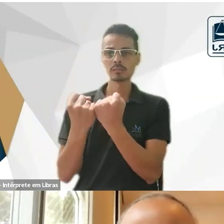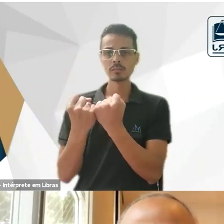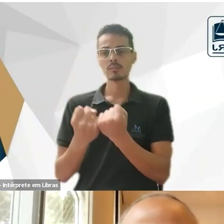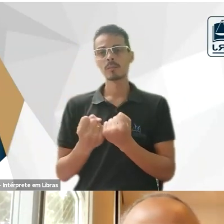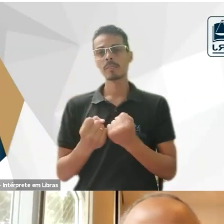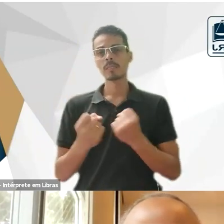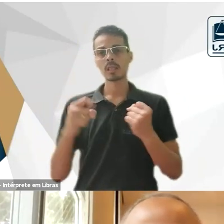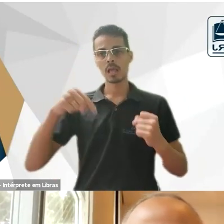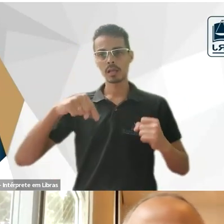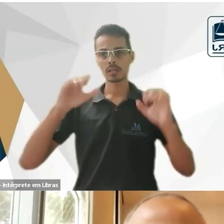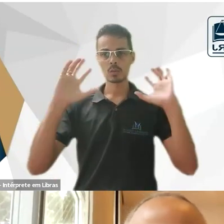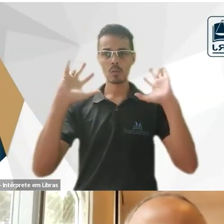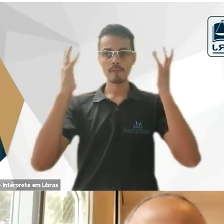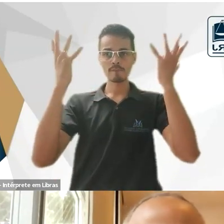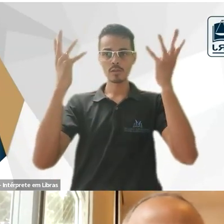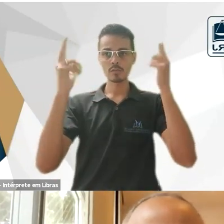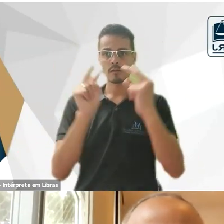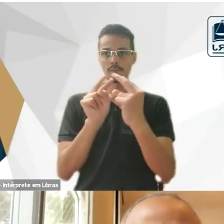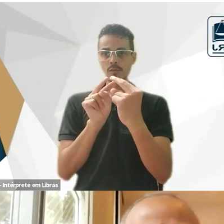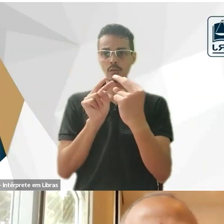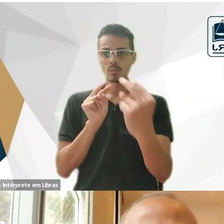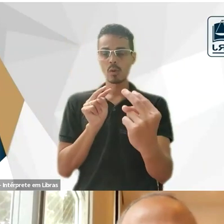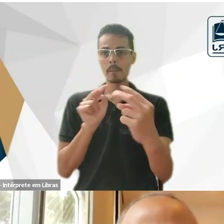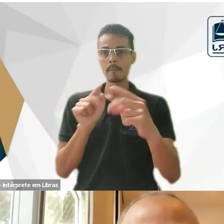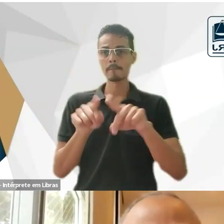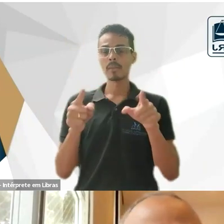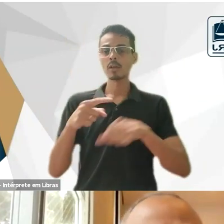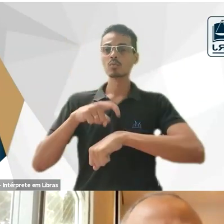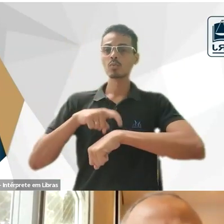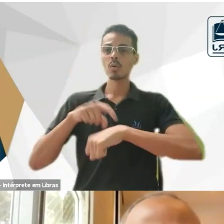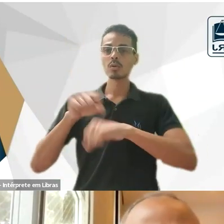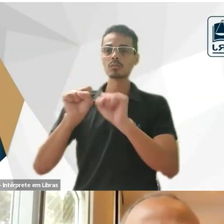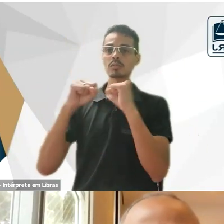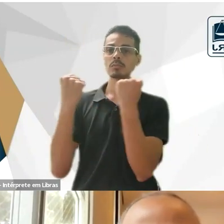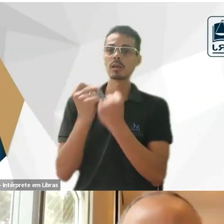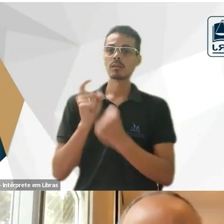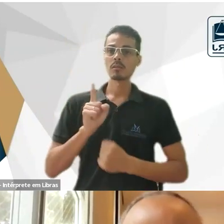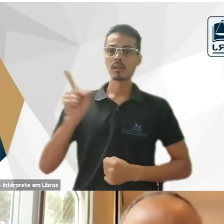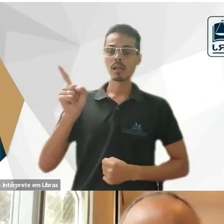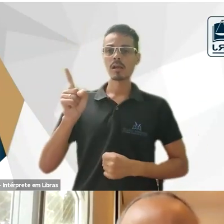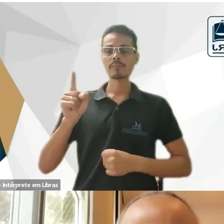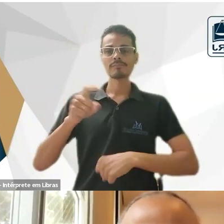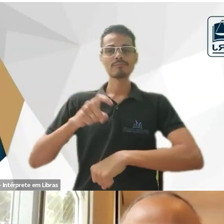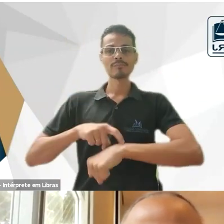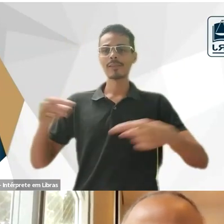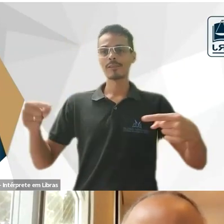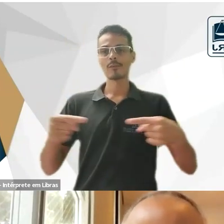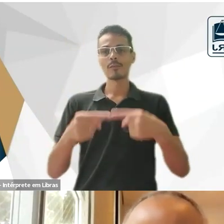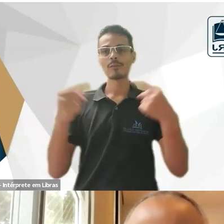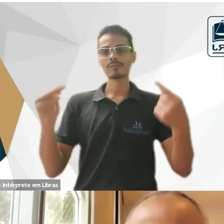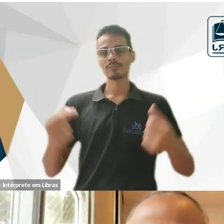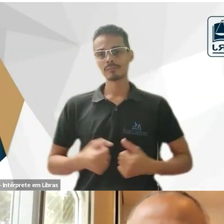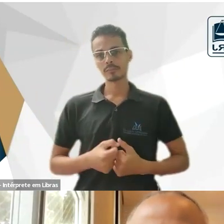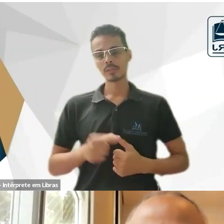virtualmente, o horário do seminário que ela participará, vai coincidir, coincide com o horário do nosso webinário. Então, ela pediu